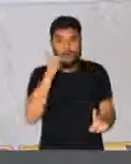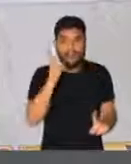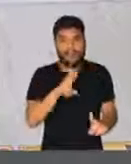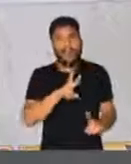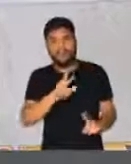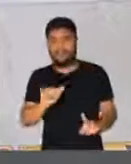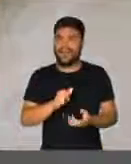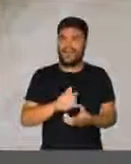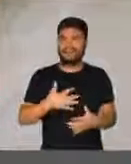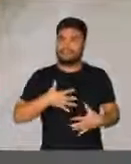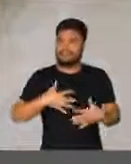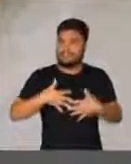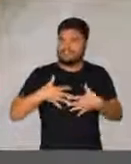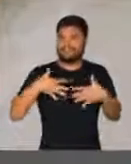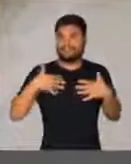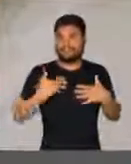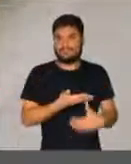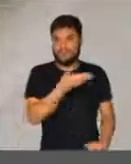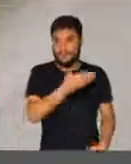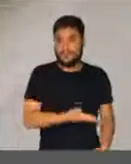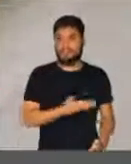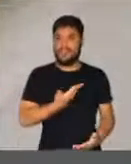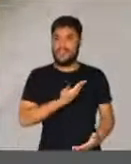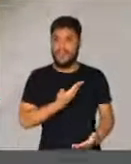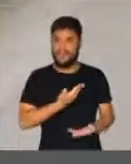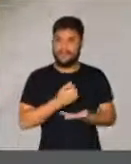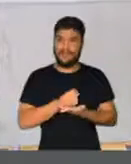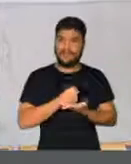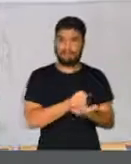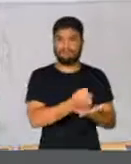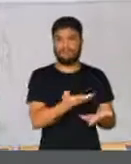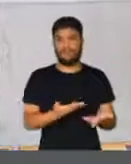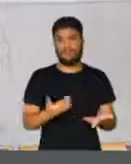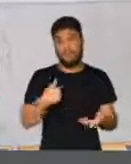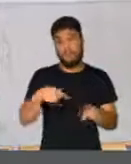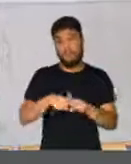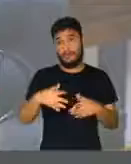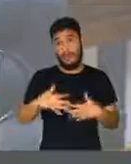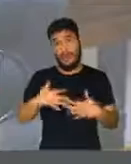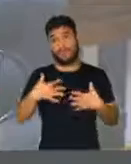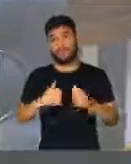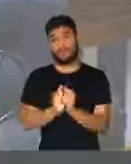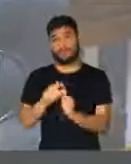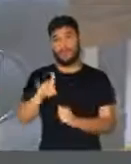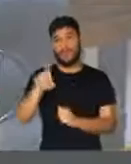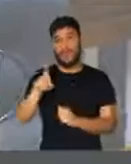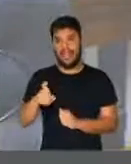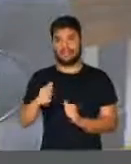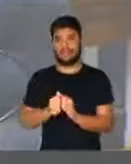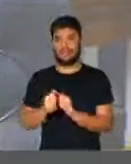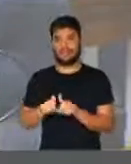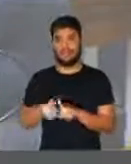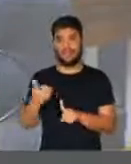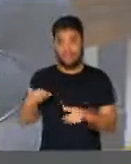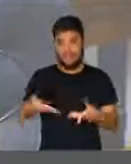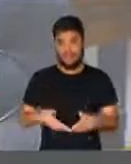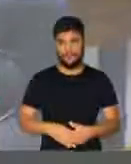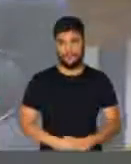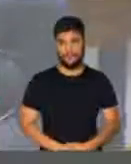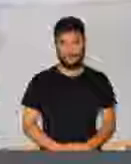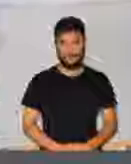terão o mesmo orgulho de tê-la como colega, assim como eu tive orgulho de ter Alex Canziani como colega. Parabéns, deputado.